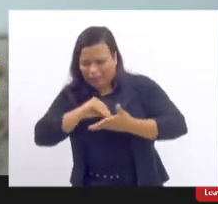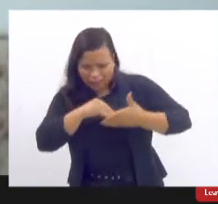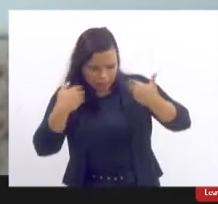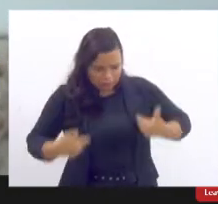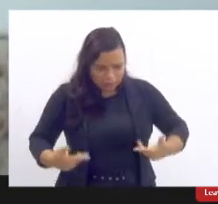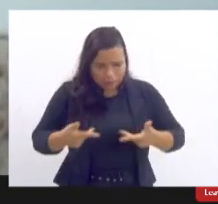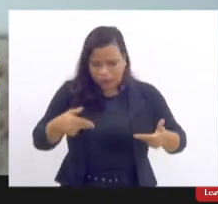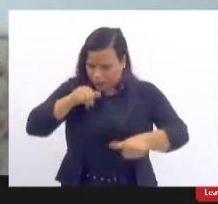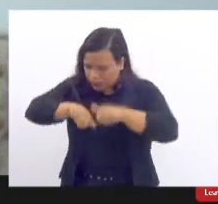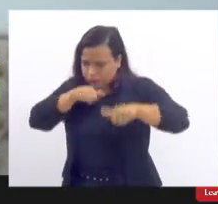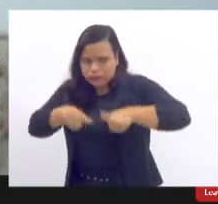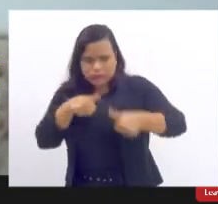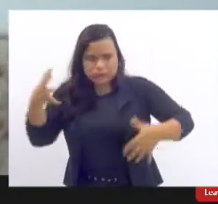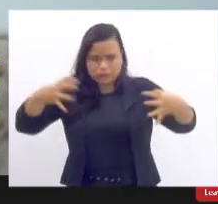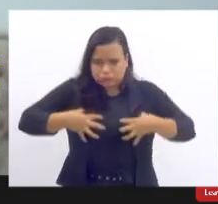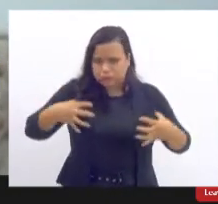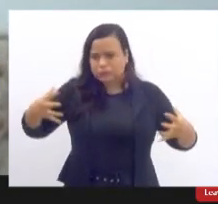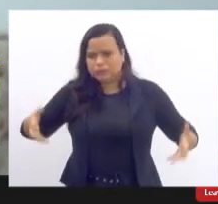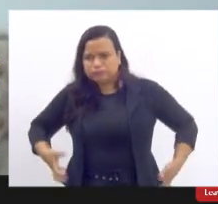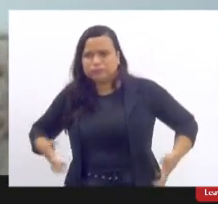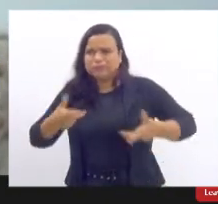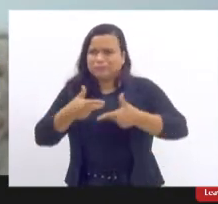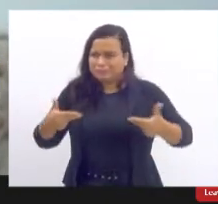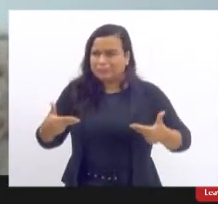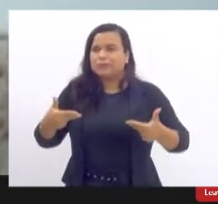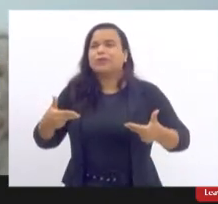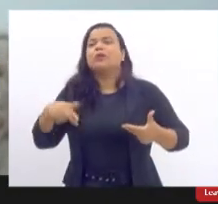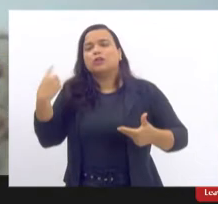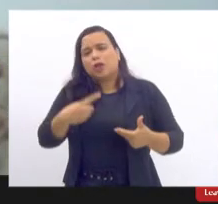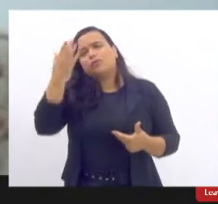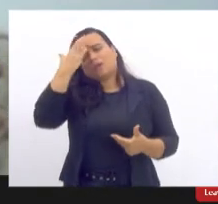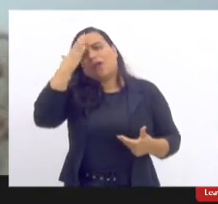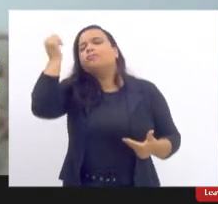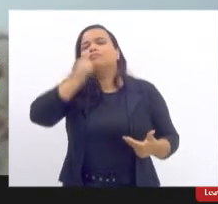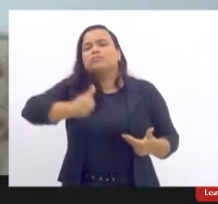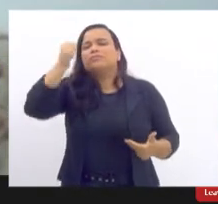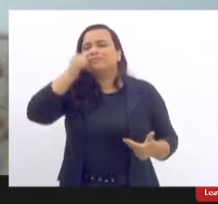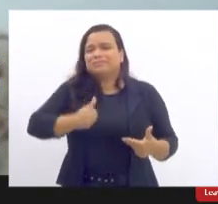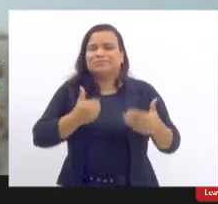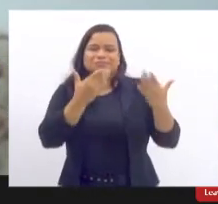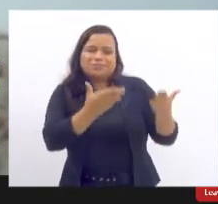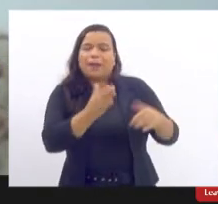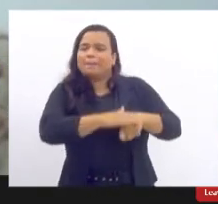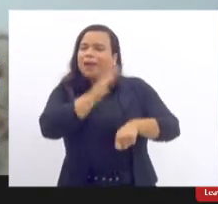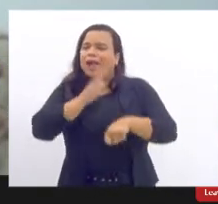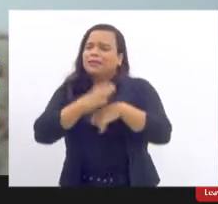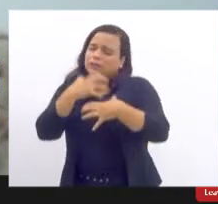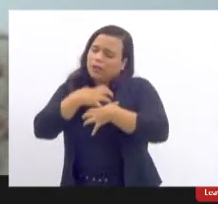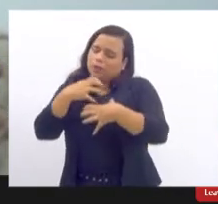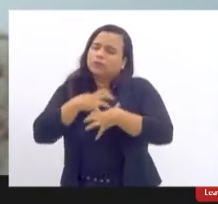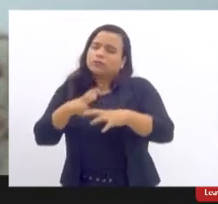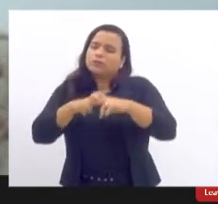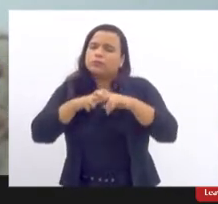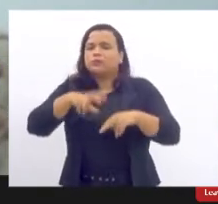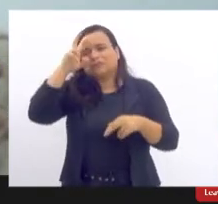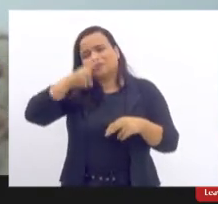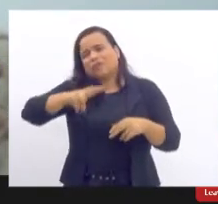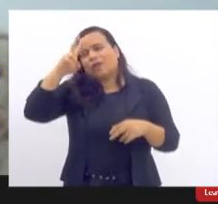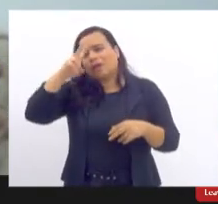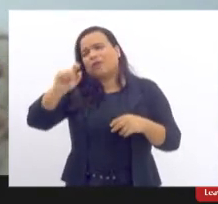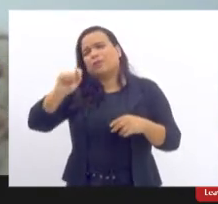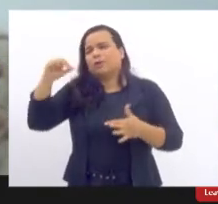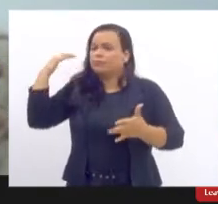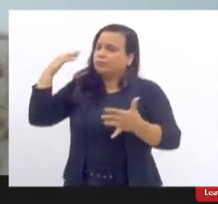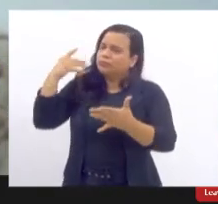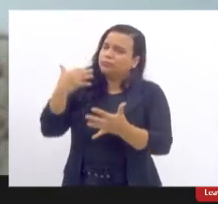o sujeito feminino é mais acertado historicamente justamente pela relação íntima que a